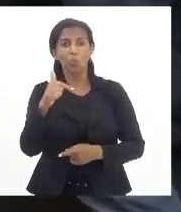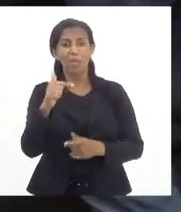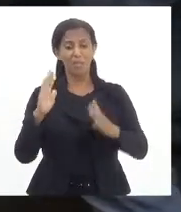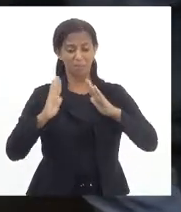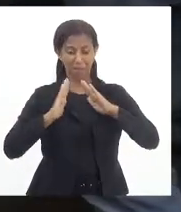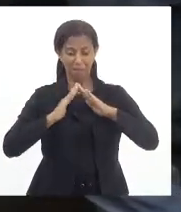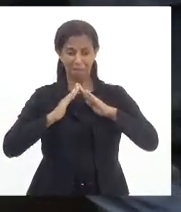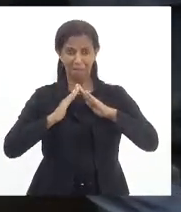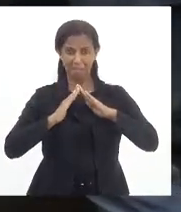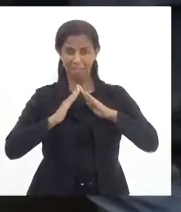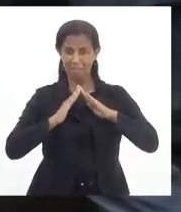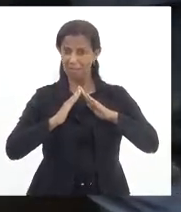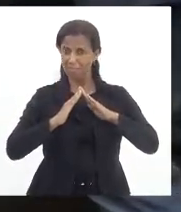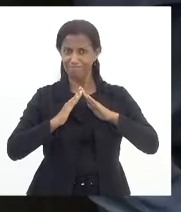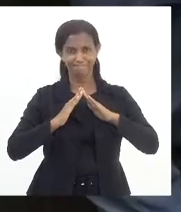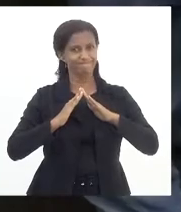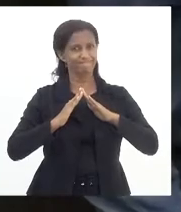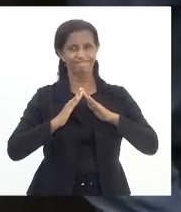Nós não temos lockdown.